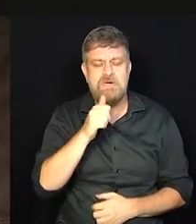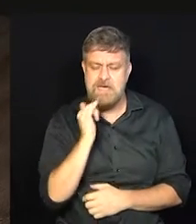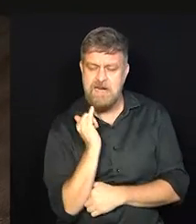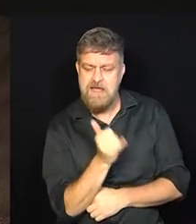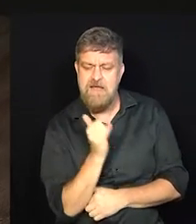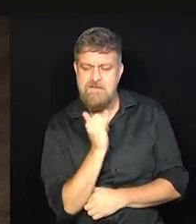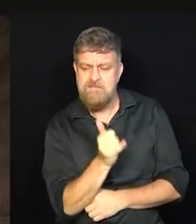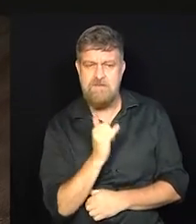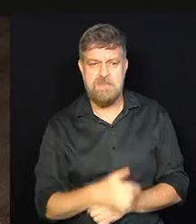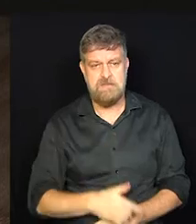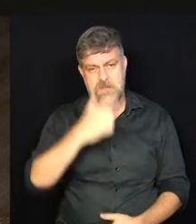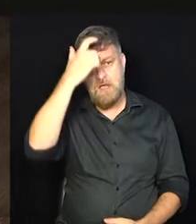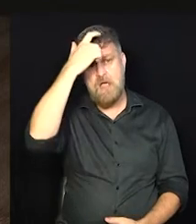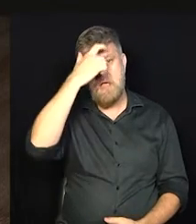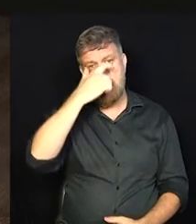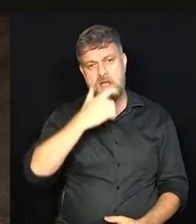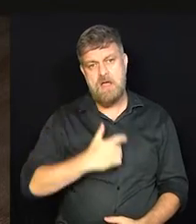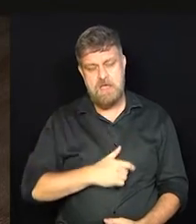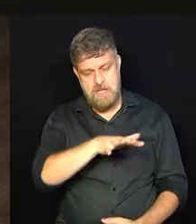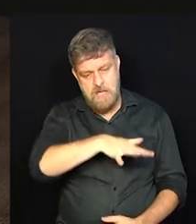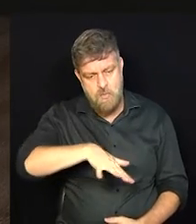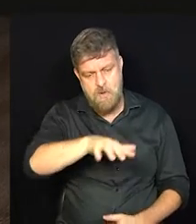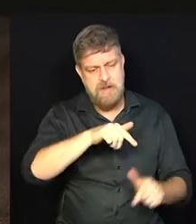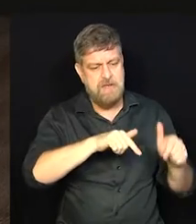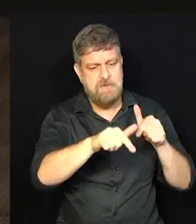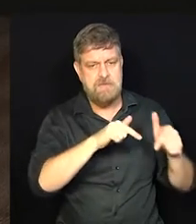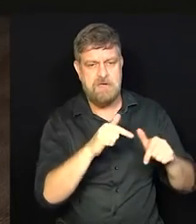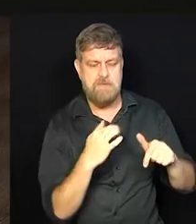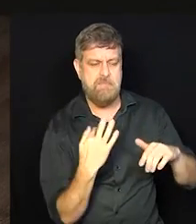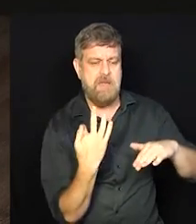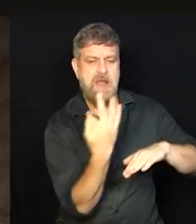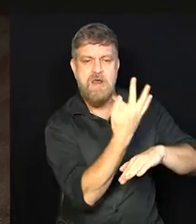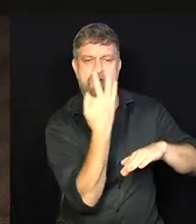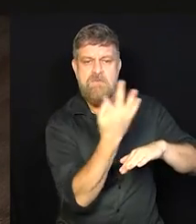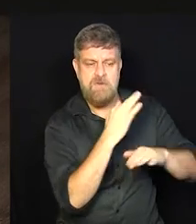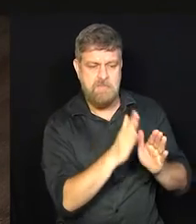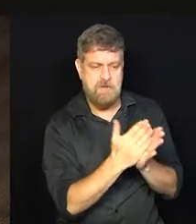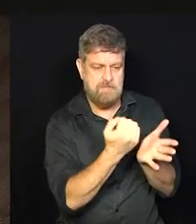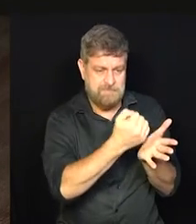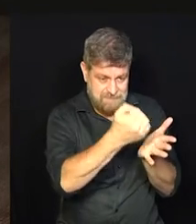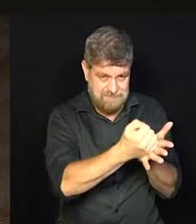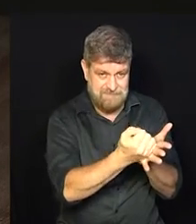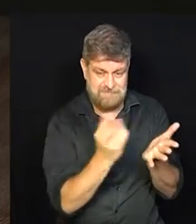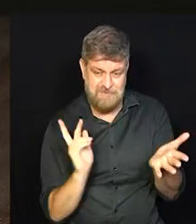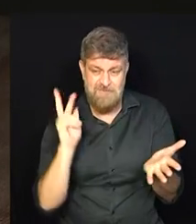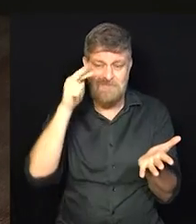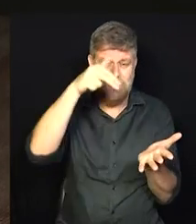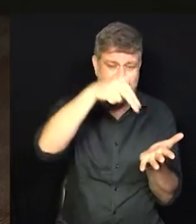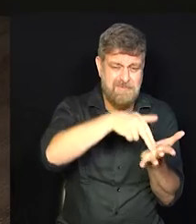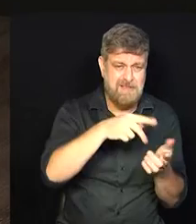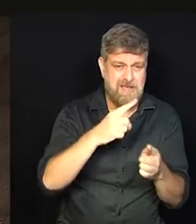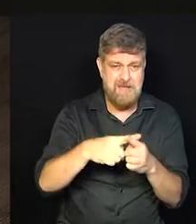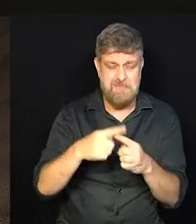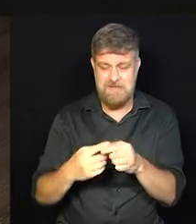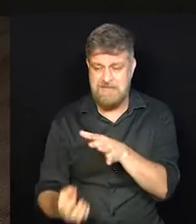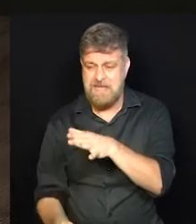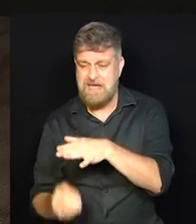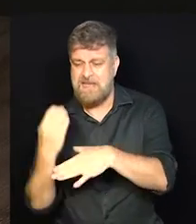dizem, olha, ah, eu vou voltar para o mercado formal porque, de repente, ser empreendedora não